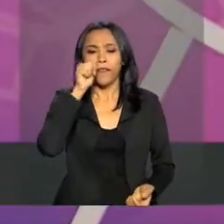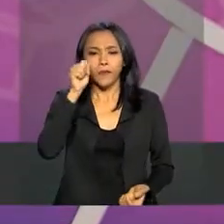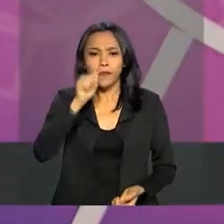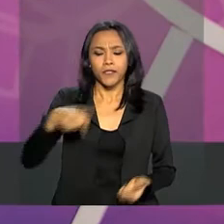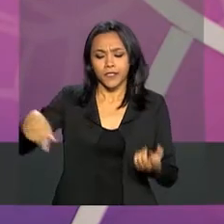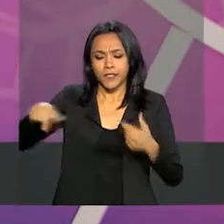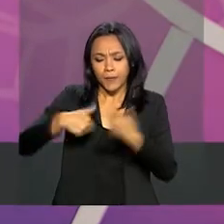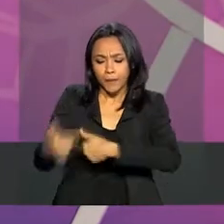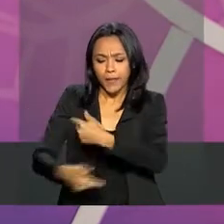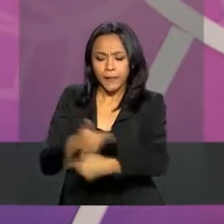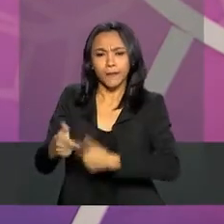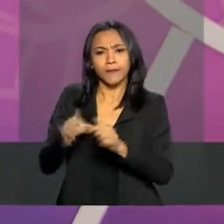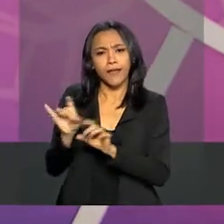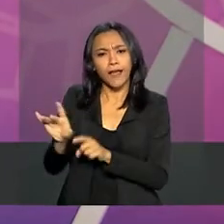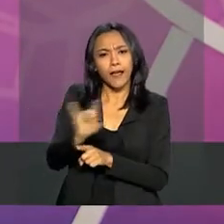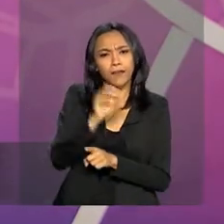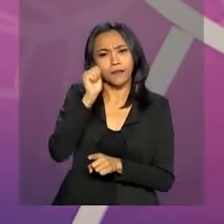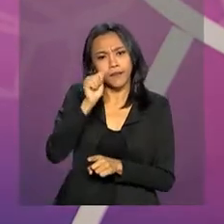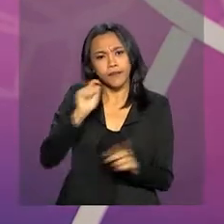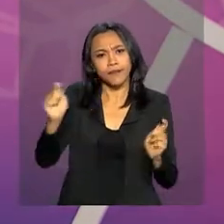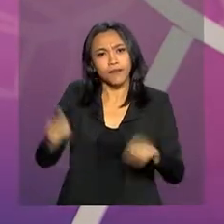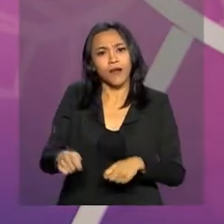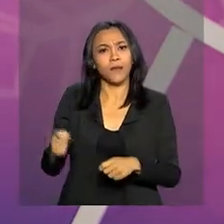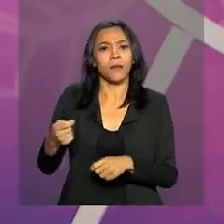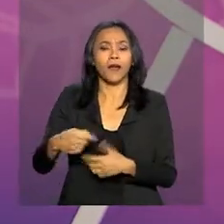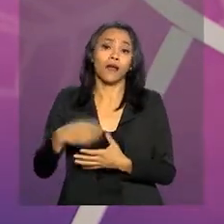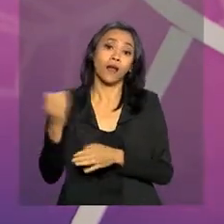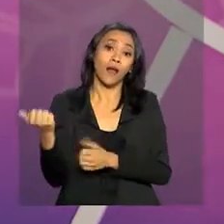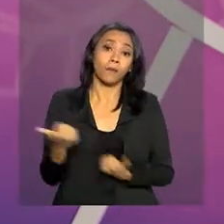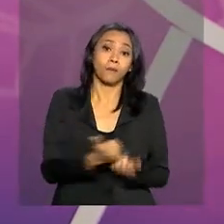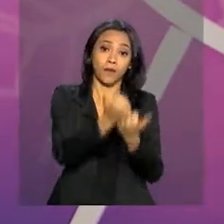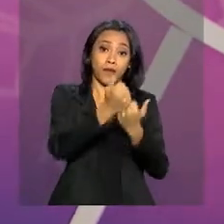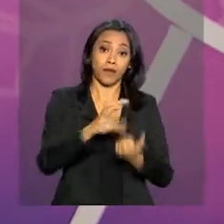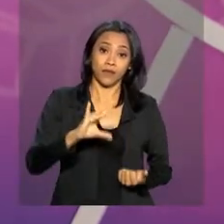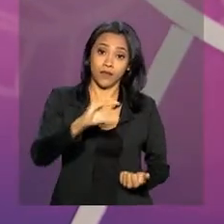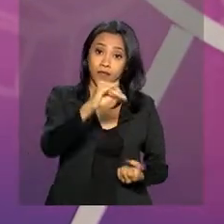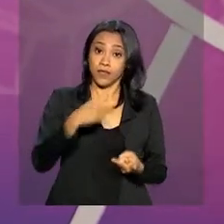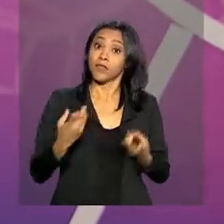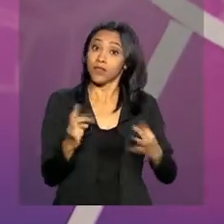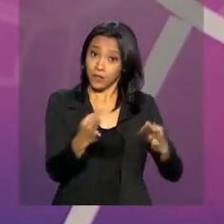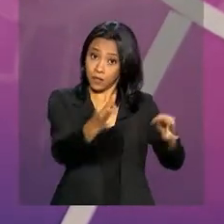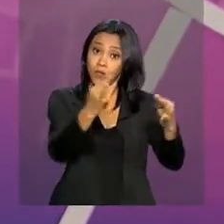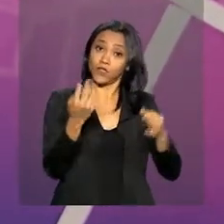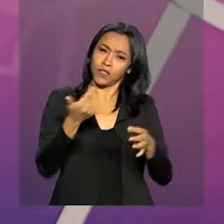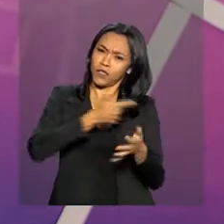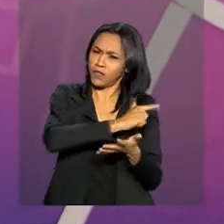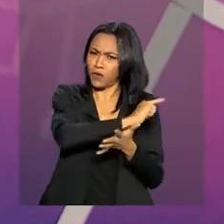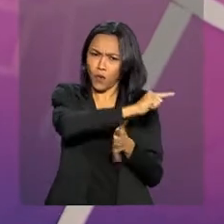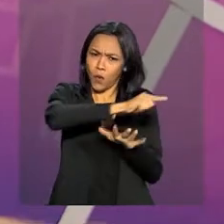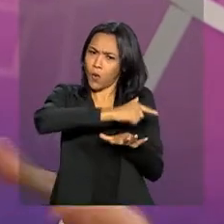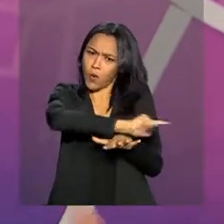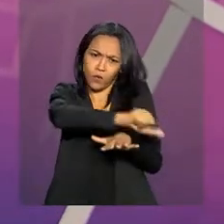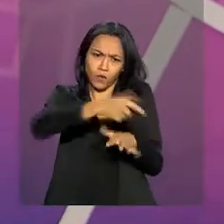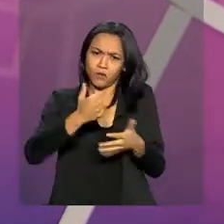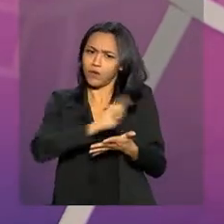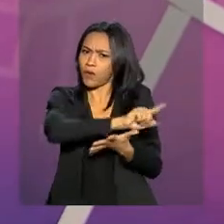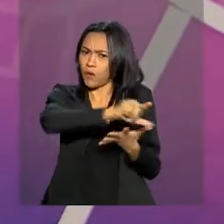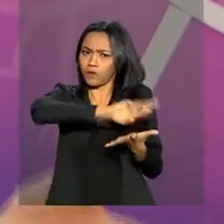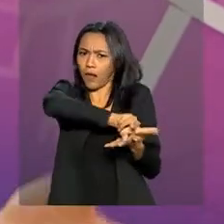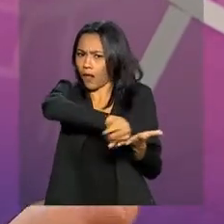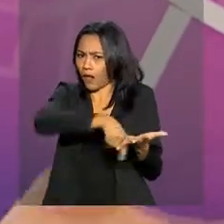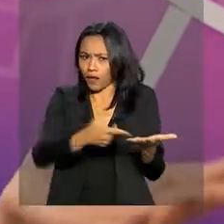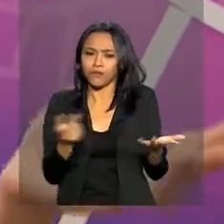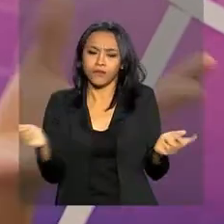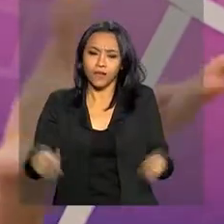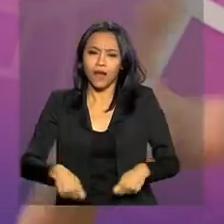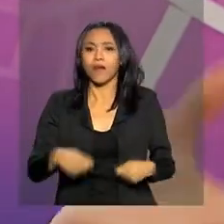junto, que cada menina pode contribuir muito na ciência e também na tecnologia e outros afins. E a gente sabe que a gente tem que desconstruir